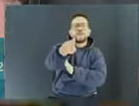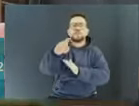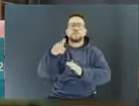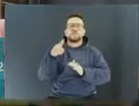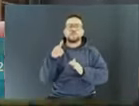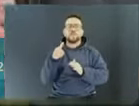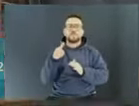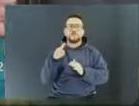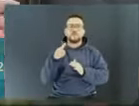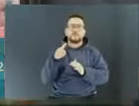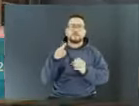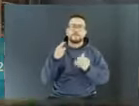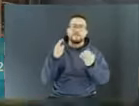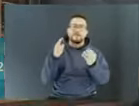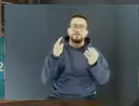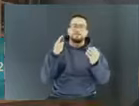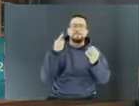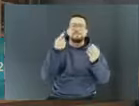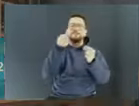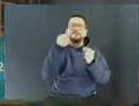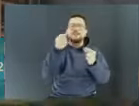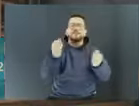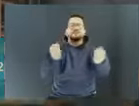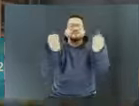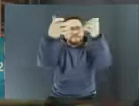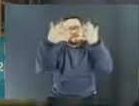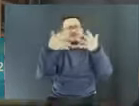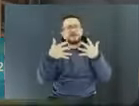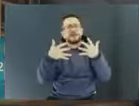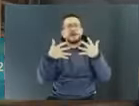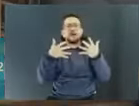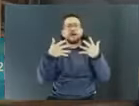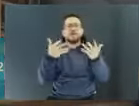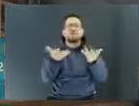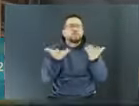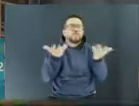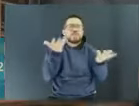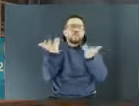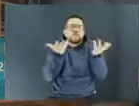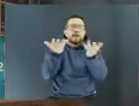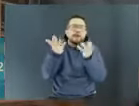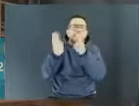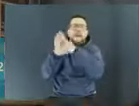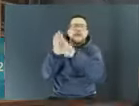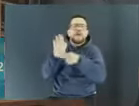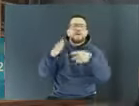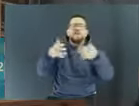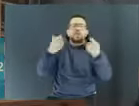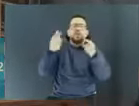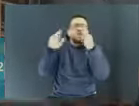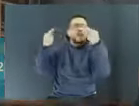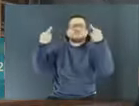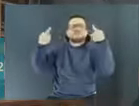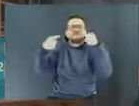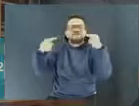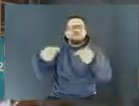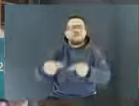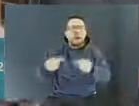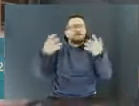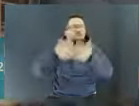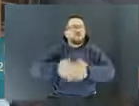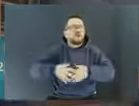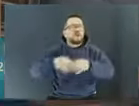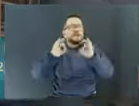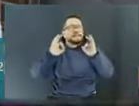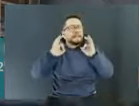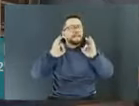ideal para que vocês possam funcionar com segurança jurídica perante ao município, ao Estado, nesse caso, no nosso caso